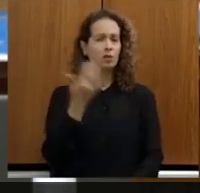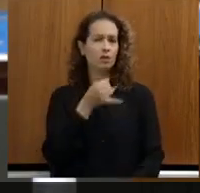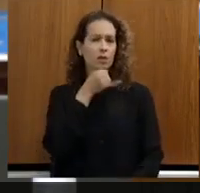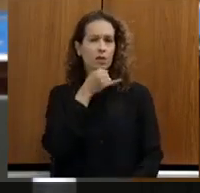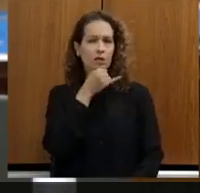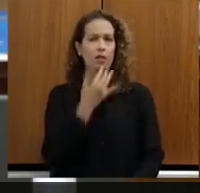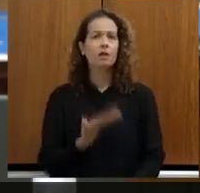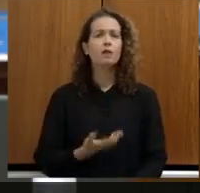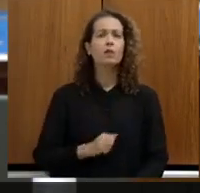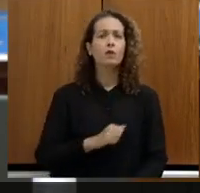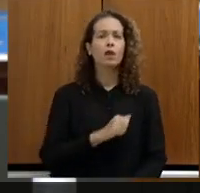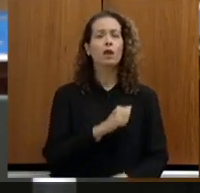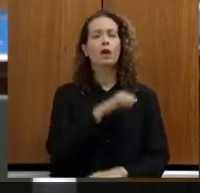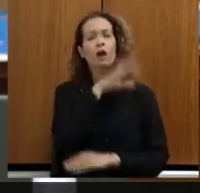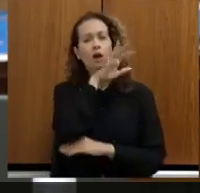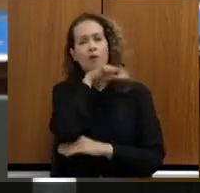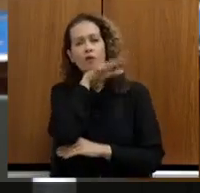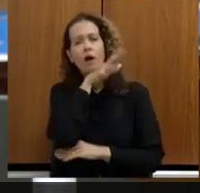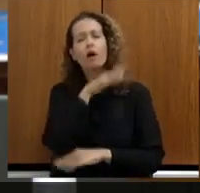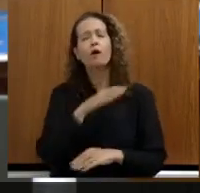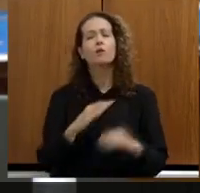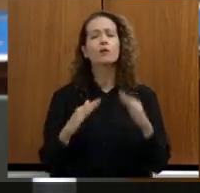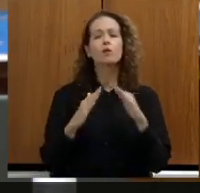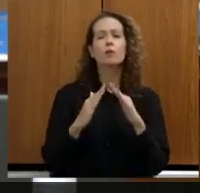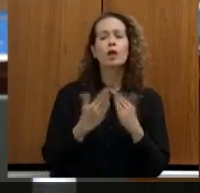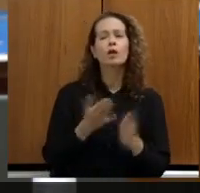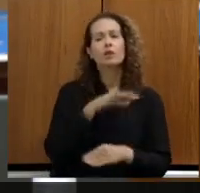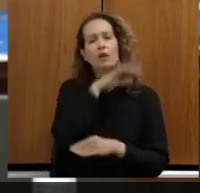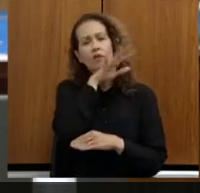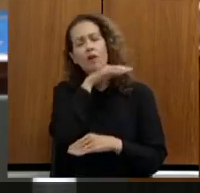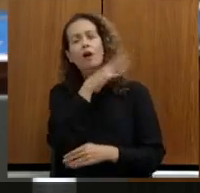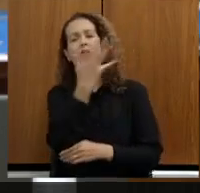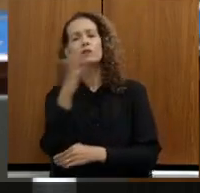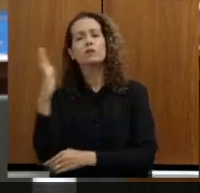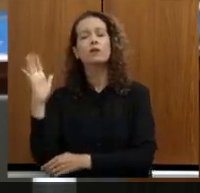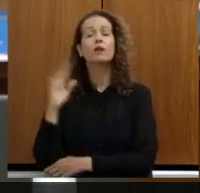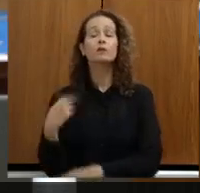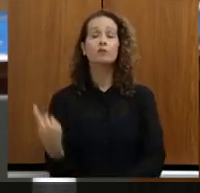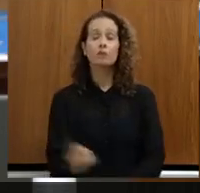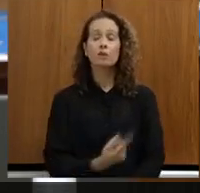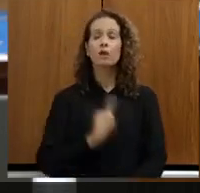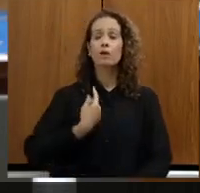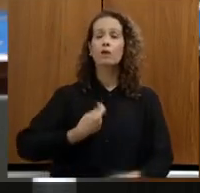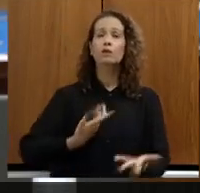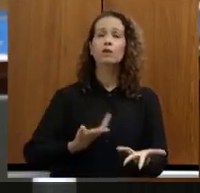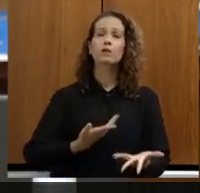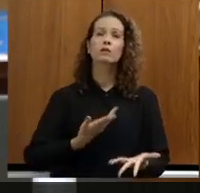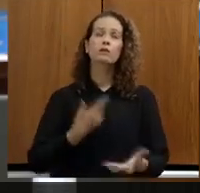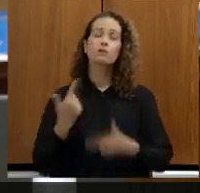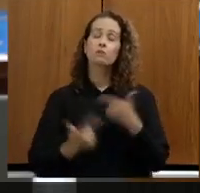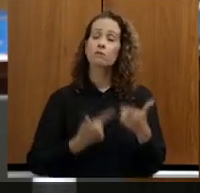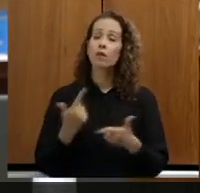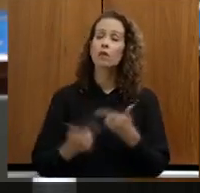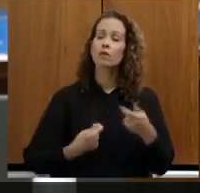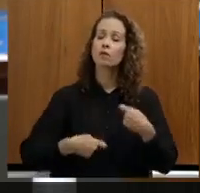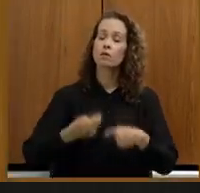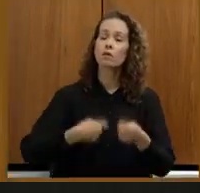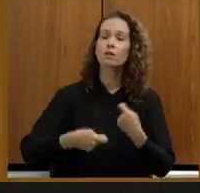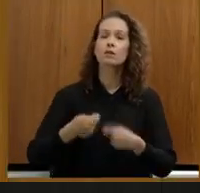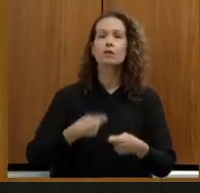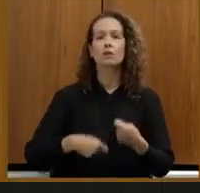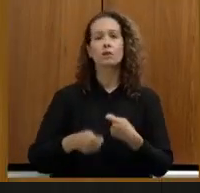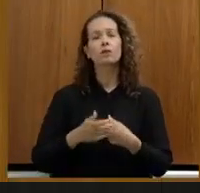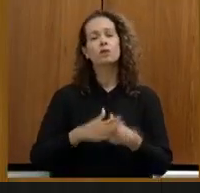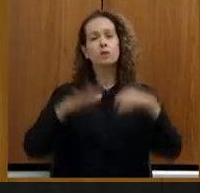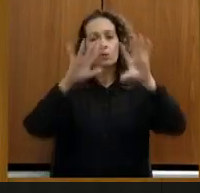doméstica, fauna silvestre, na proposta que nós hoje estamos em negociação no tribunal em Brasília.